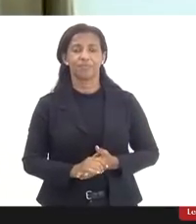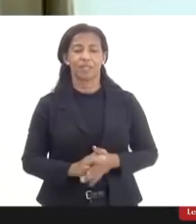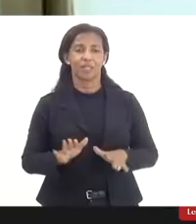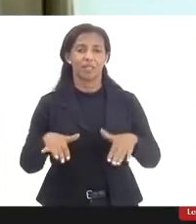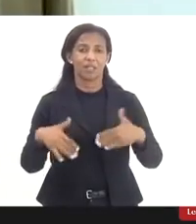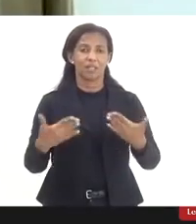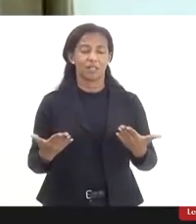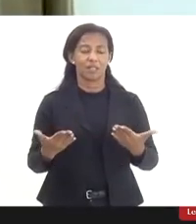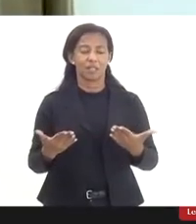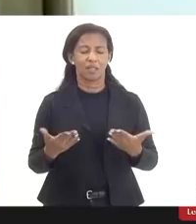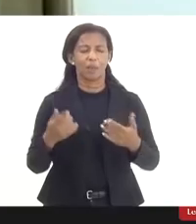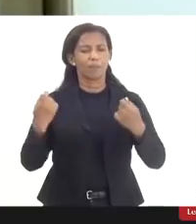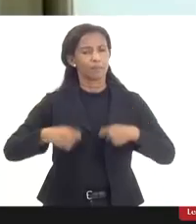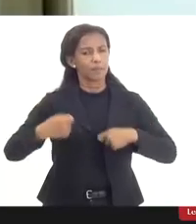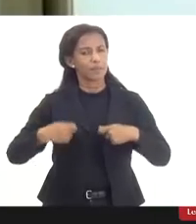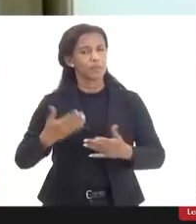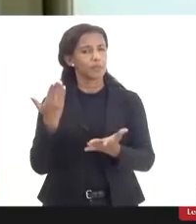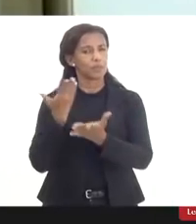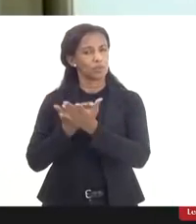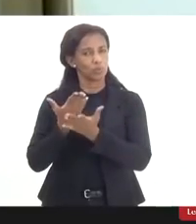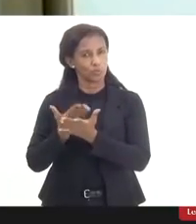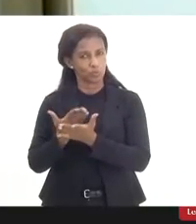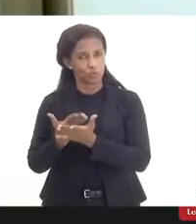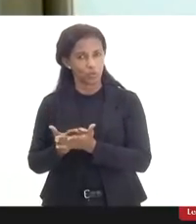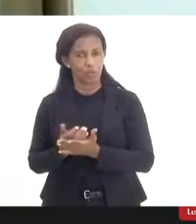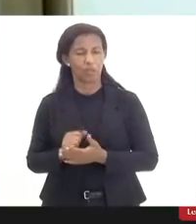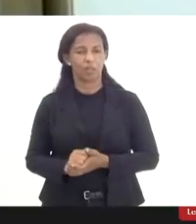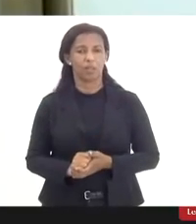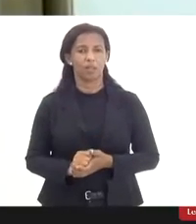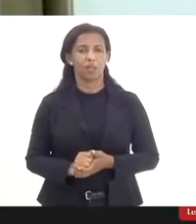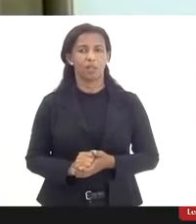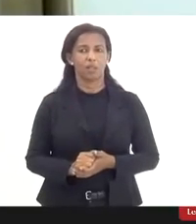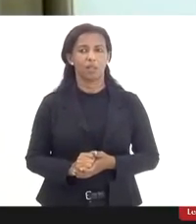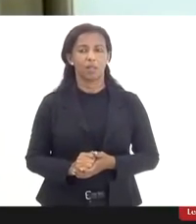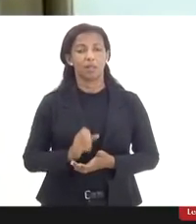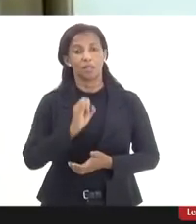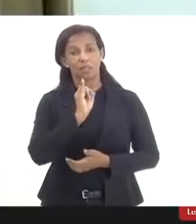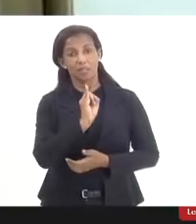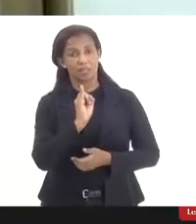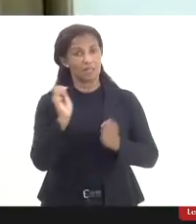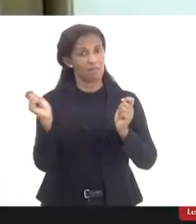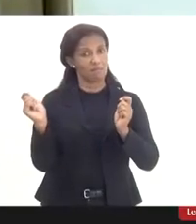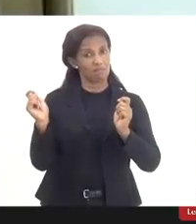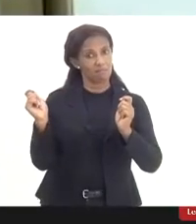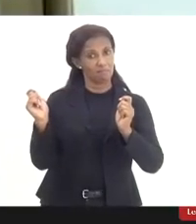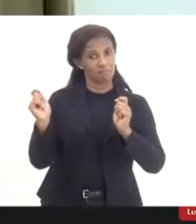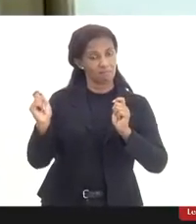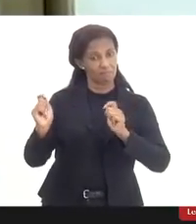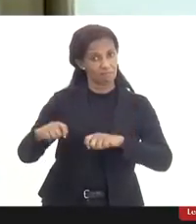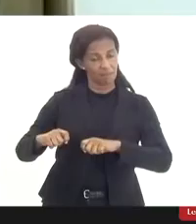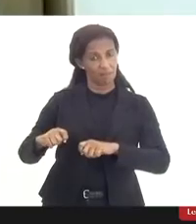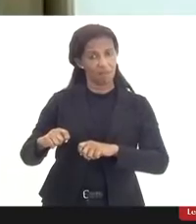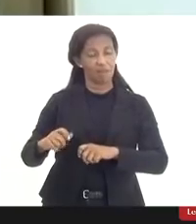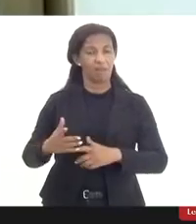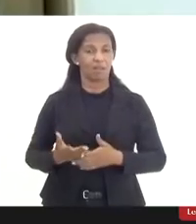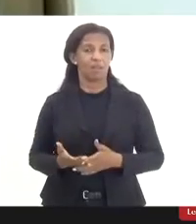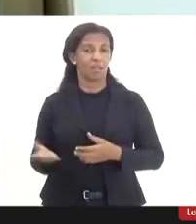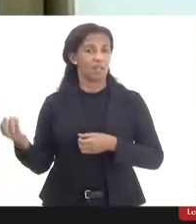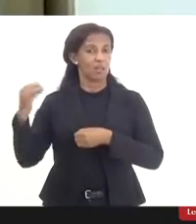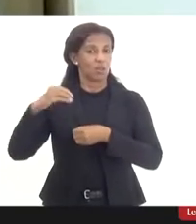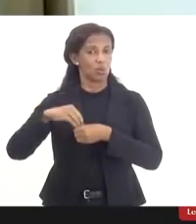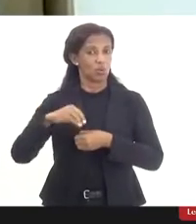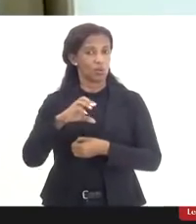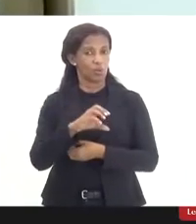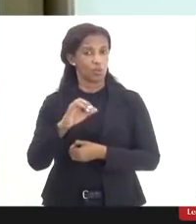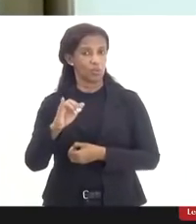questão a ser estudada por vocês se vale realmente a pena incluir o